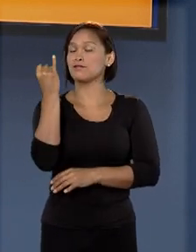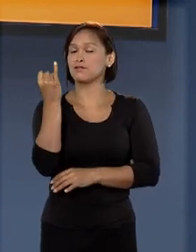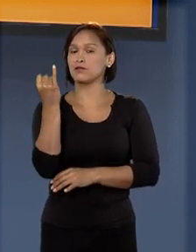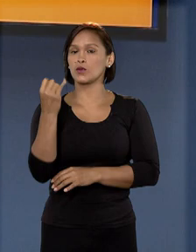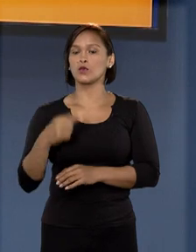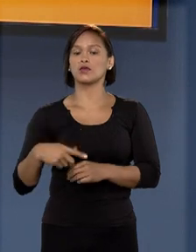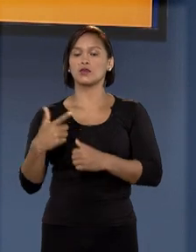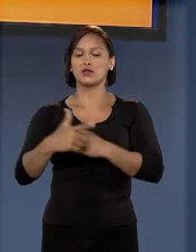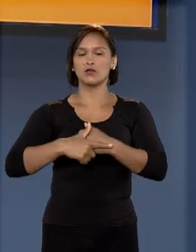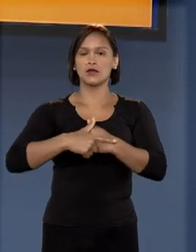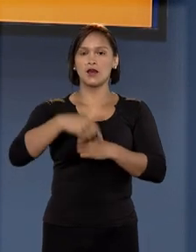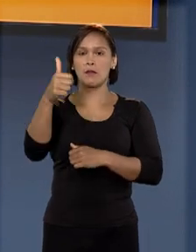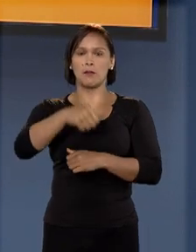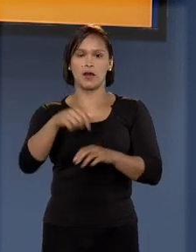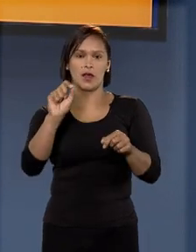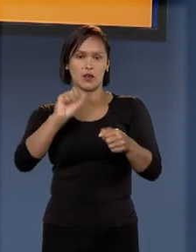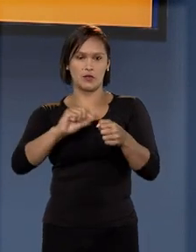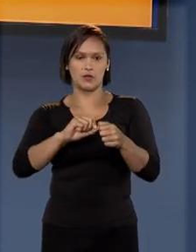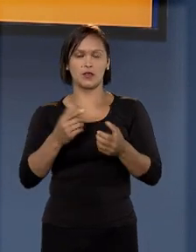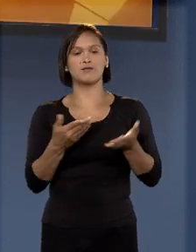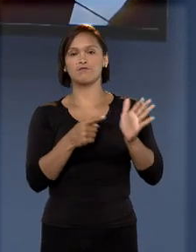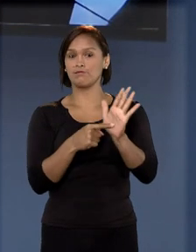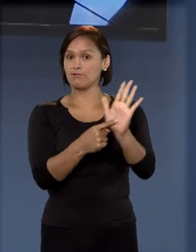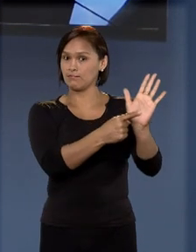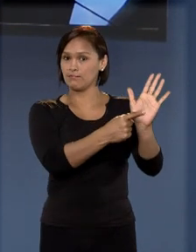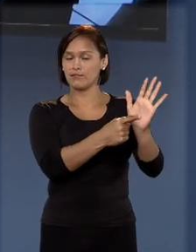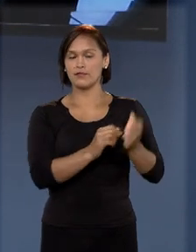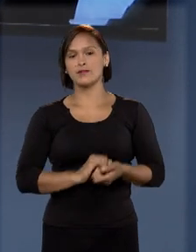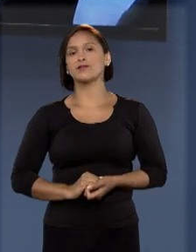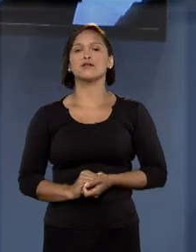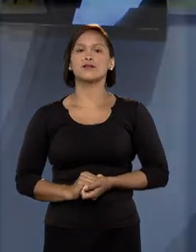papel do Superior Tribunal de Justiça. Vamos ver?